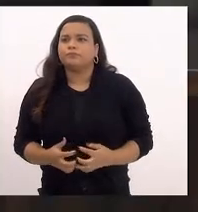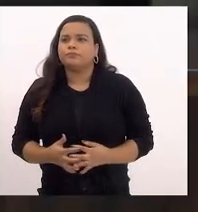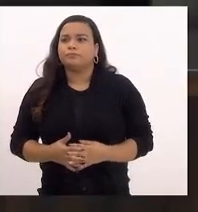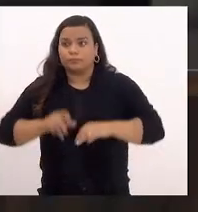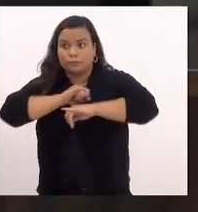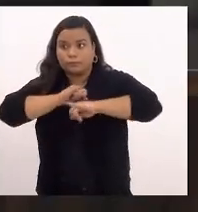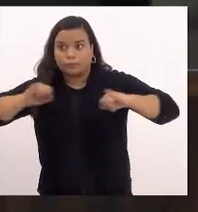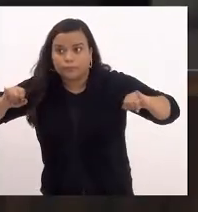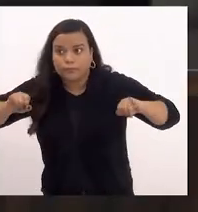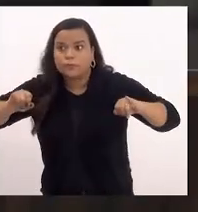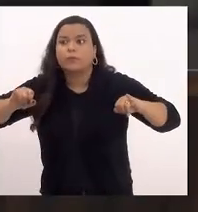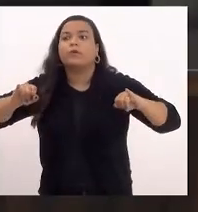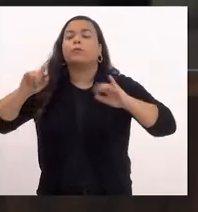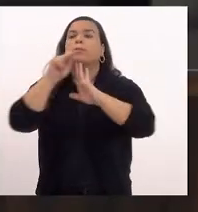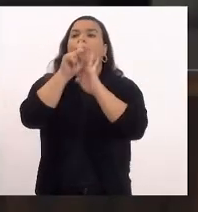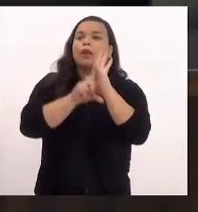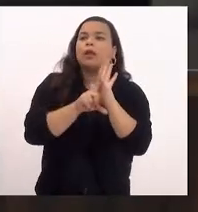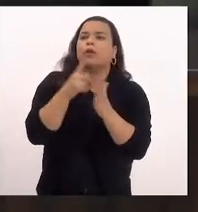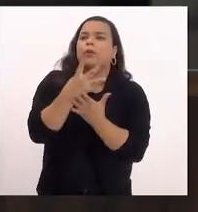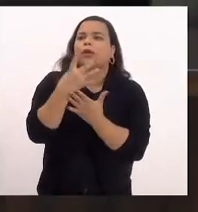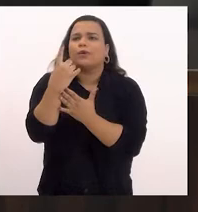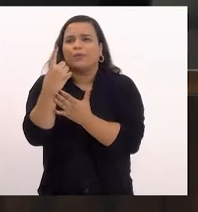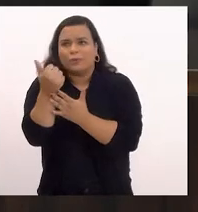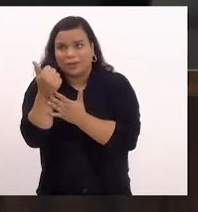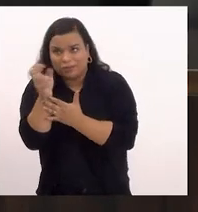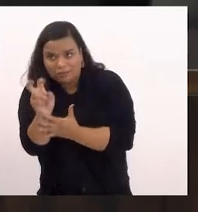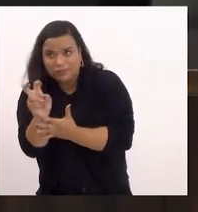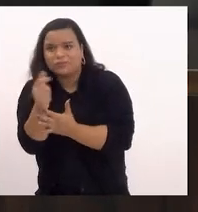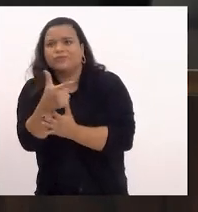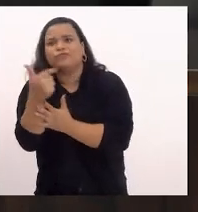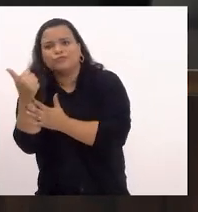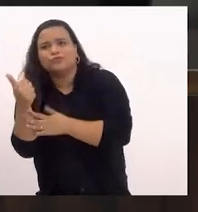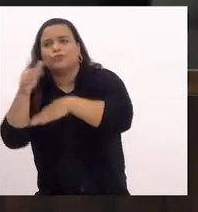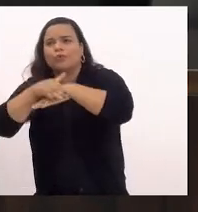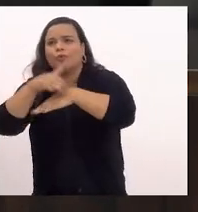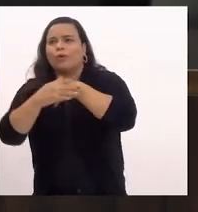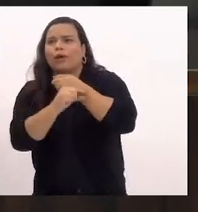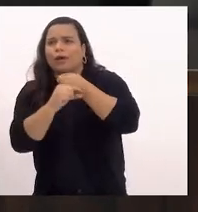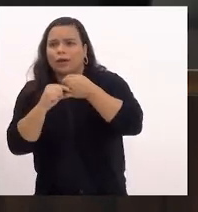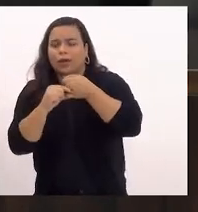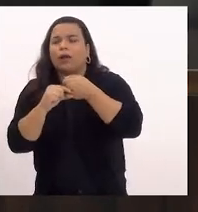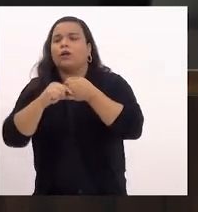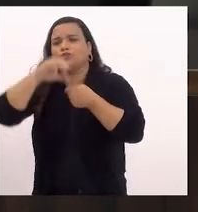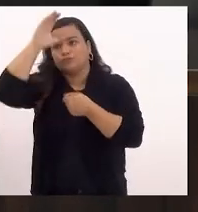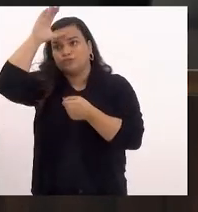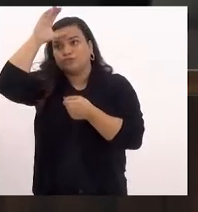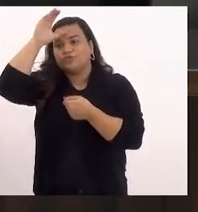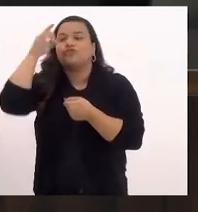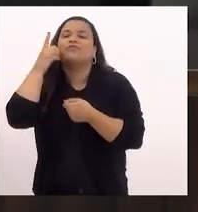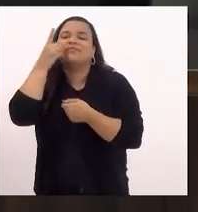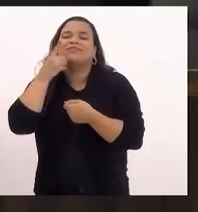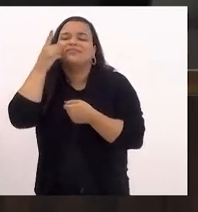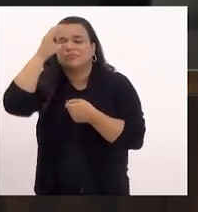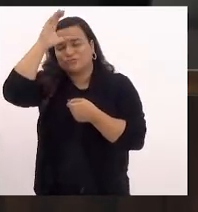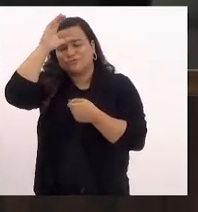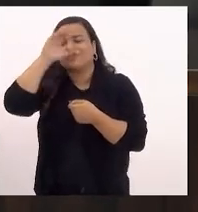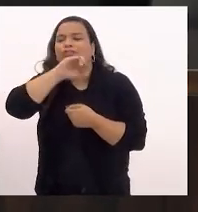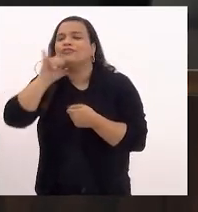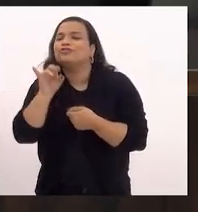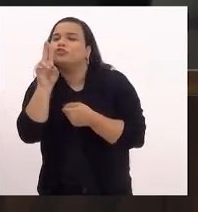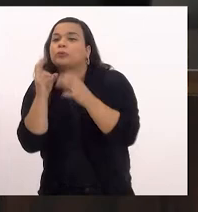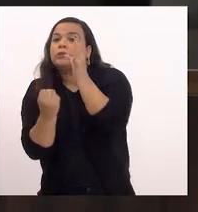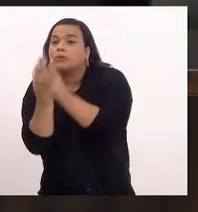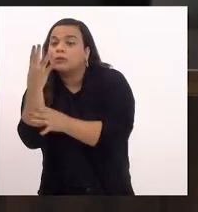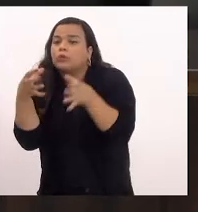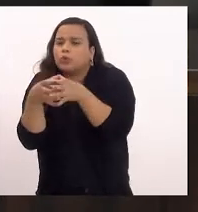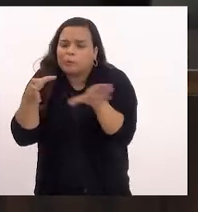Anuncio. Projeto de lei 4115-21, de autoria da deputada Tia Ju, que cria os grupos de orientação para prevenir a